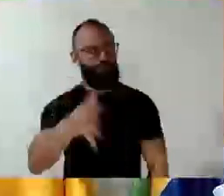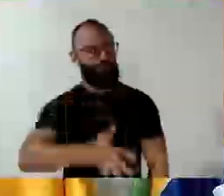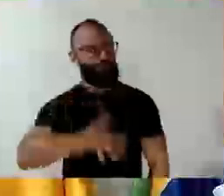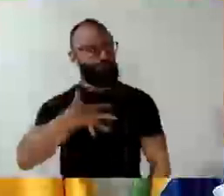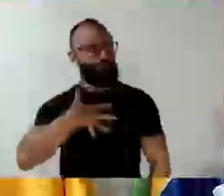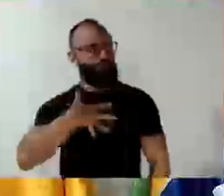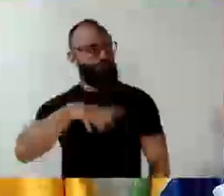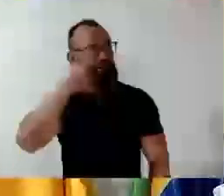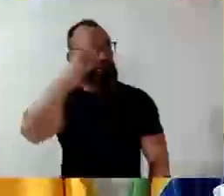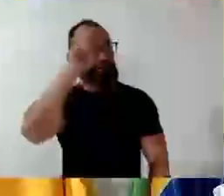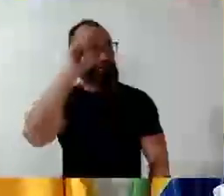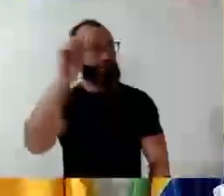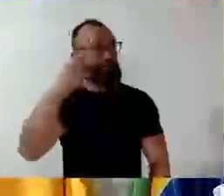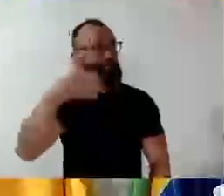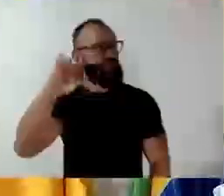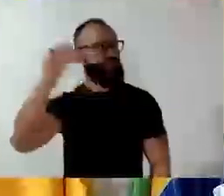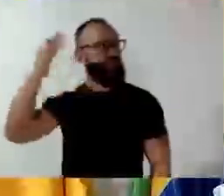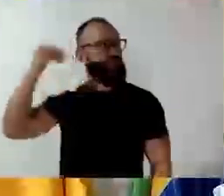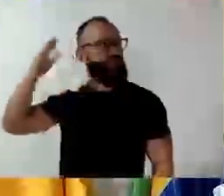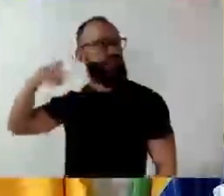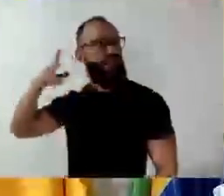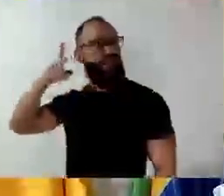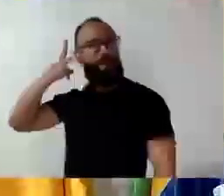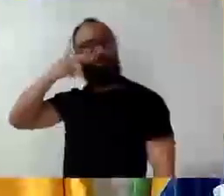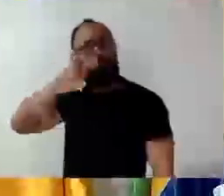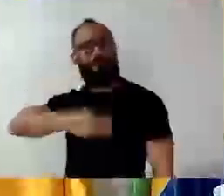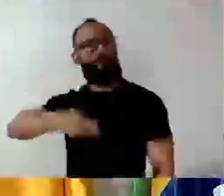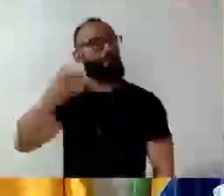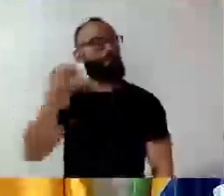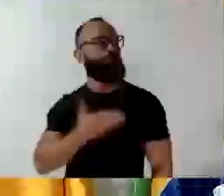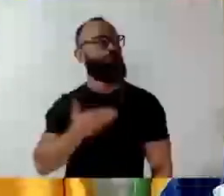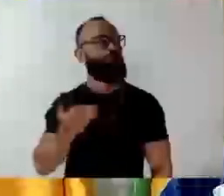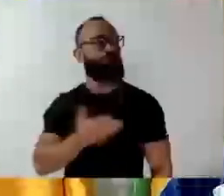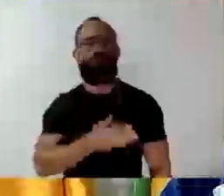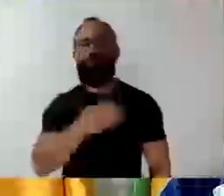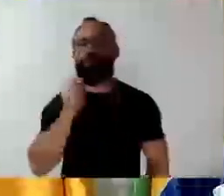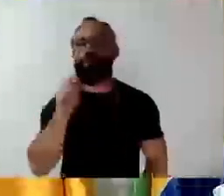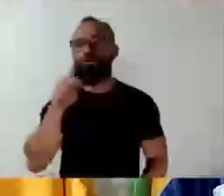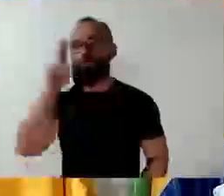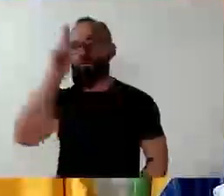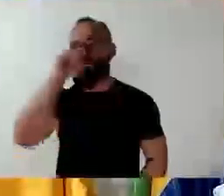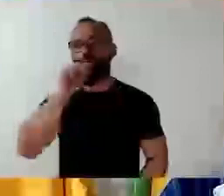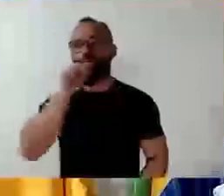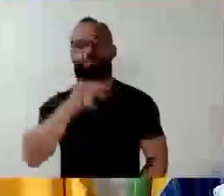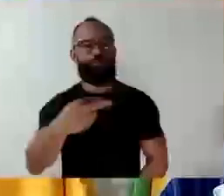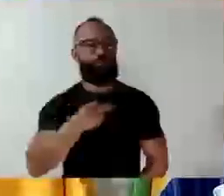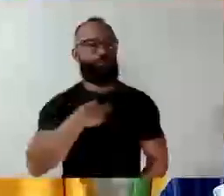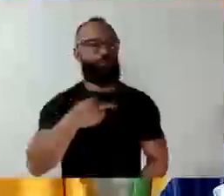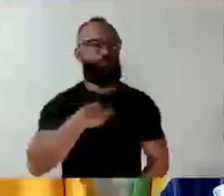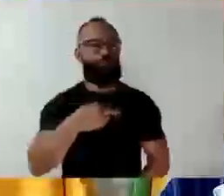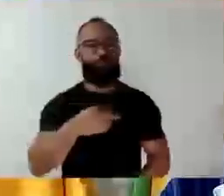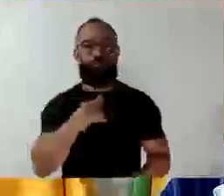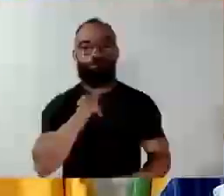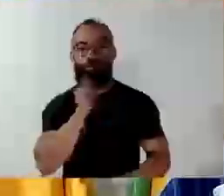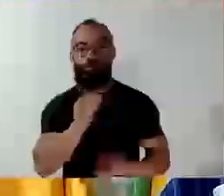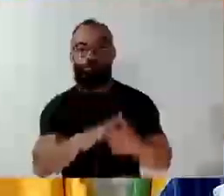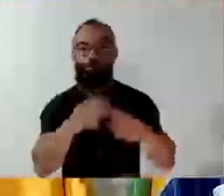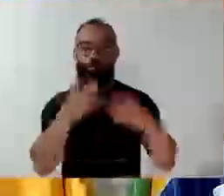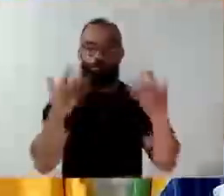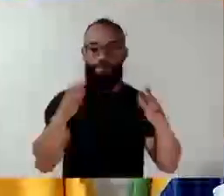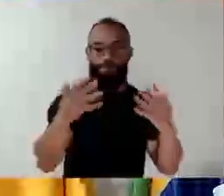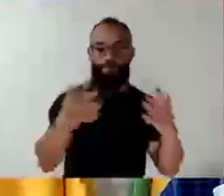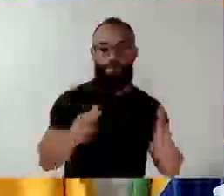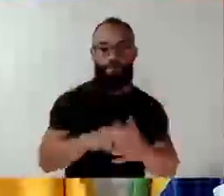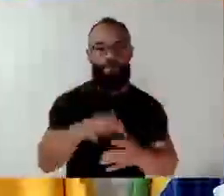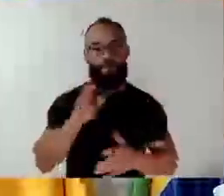fosse hoje, quando eu conheci o Vitinho, através da Gisele. E não posso deixar de parabenizar. Mais uma vez, já fiz homenagem.